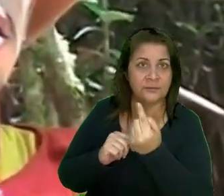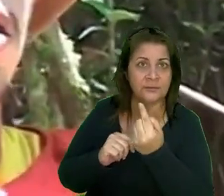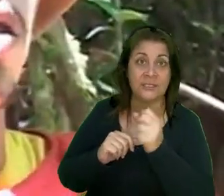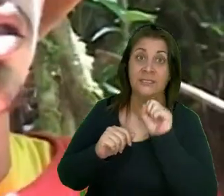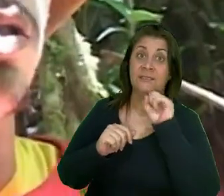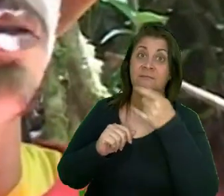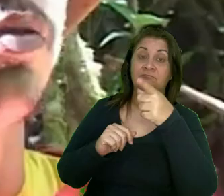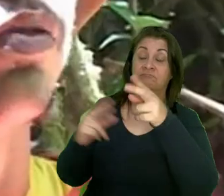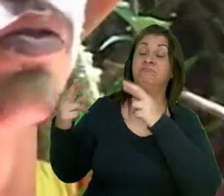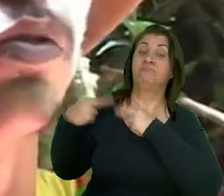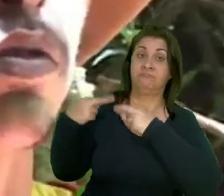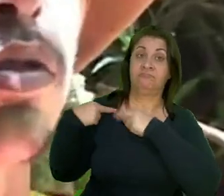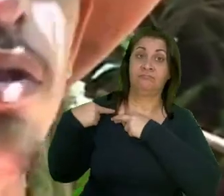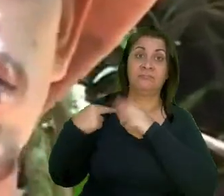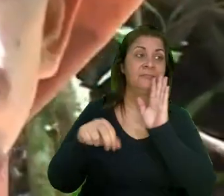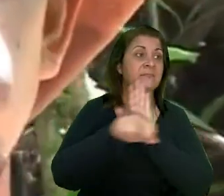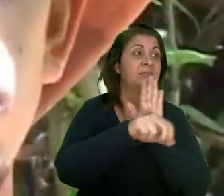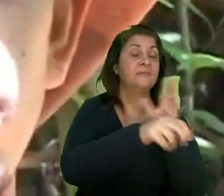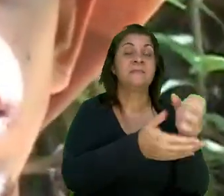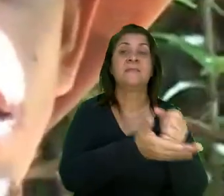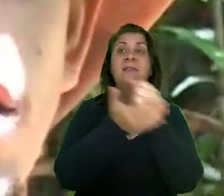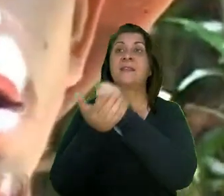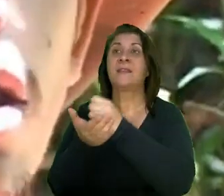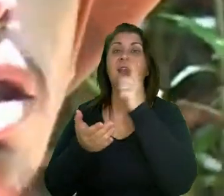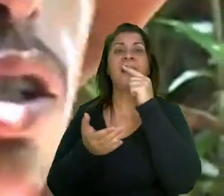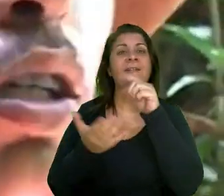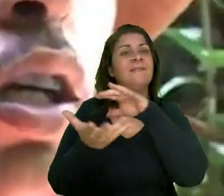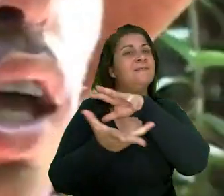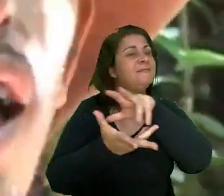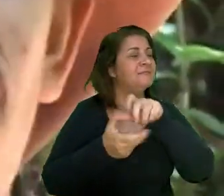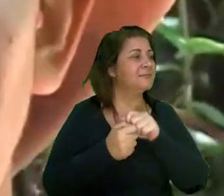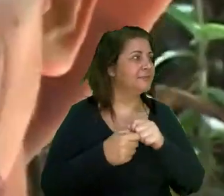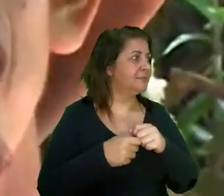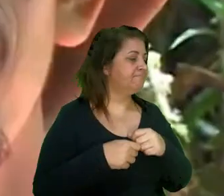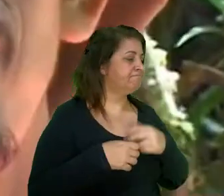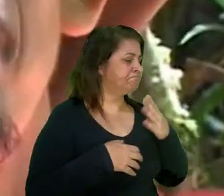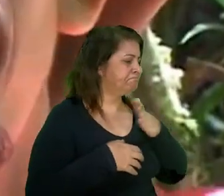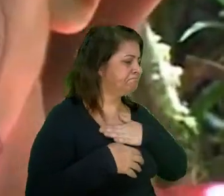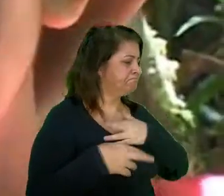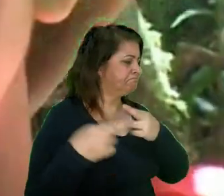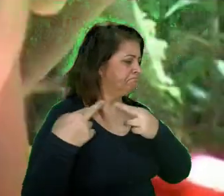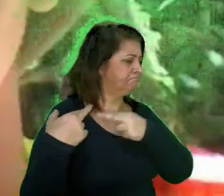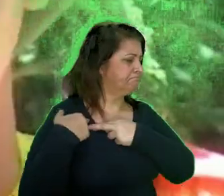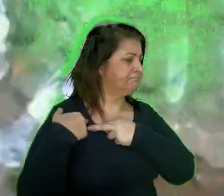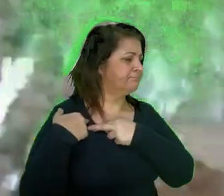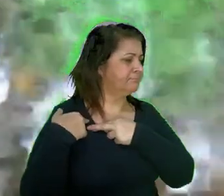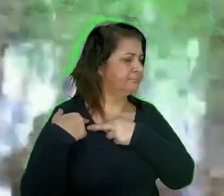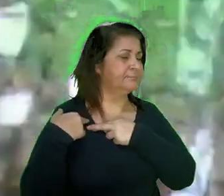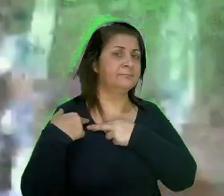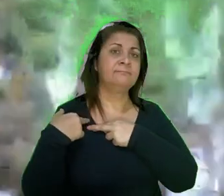Fazendo a sua parte Você ajuda a salvar as águas E o mundo A minha parte